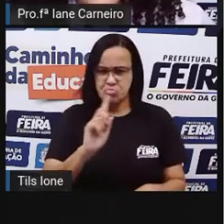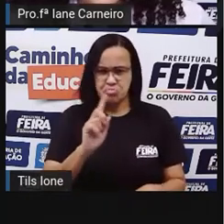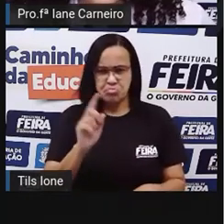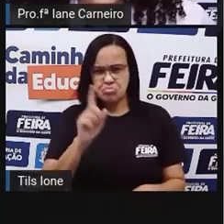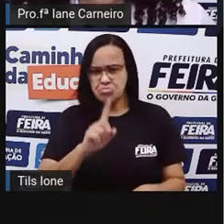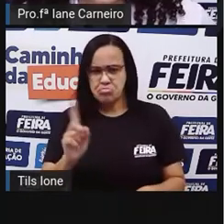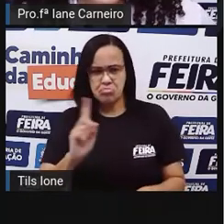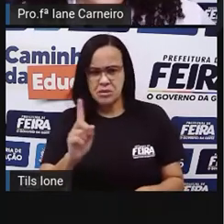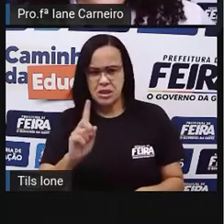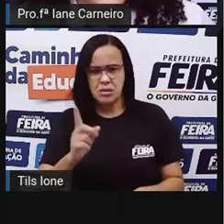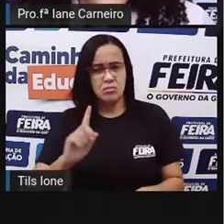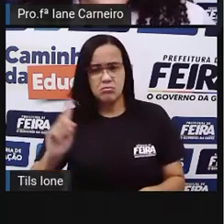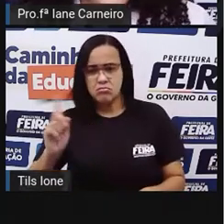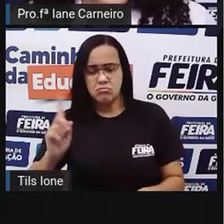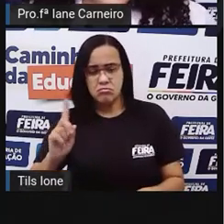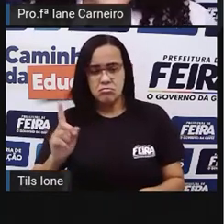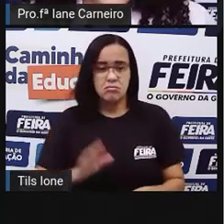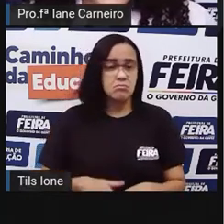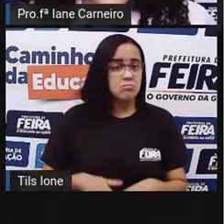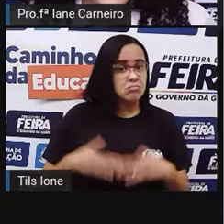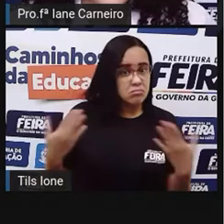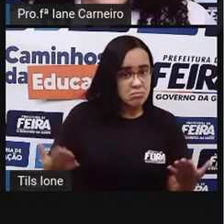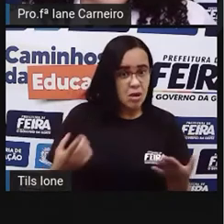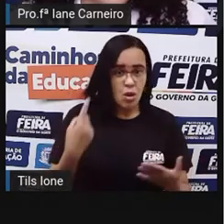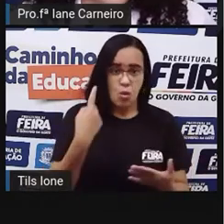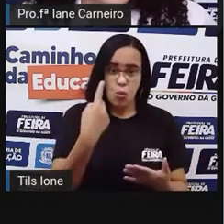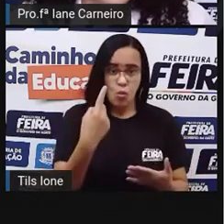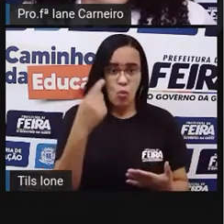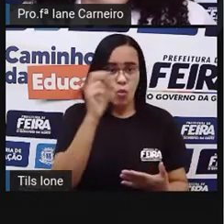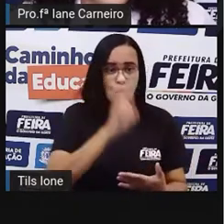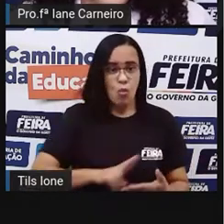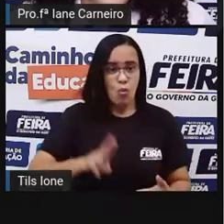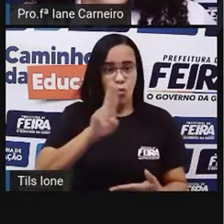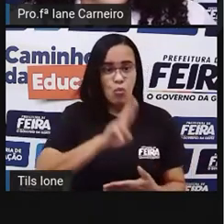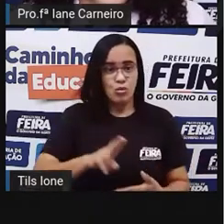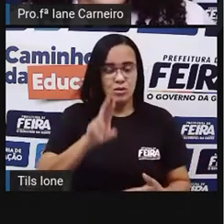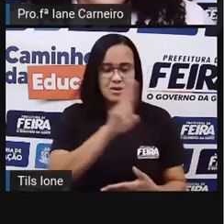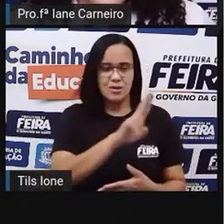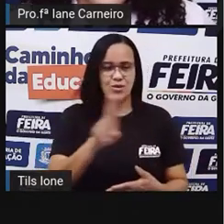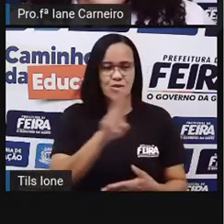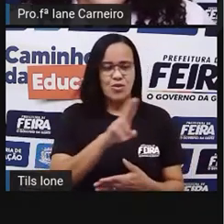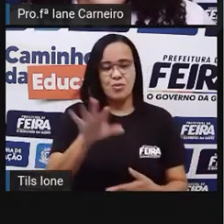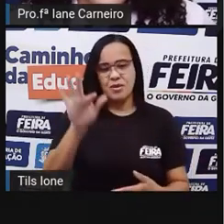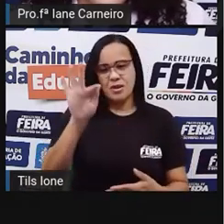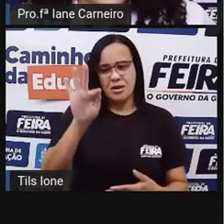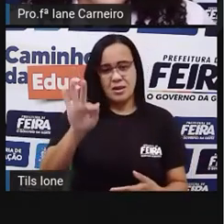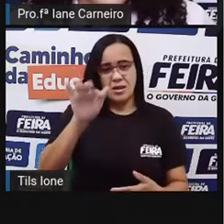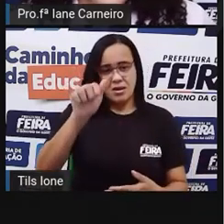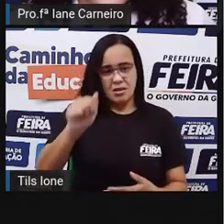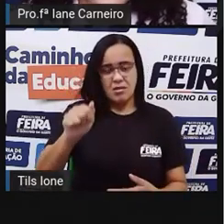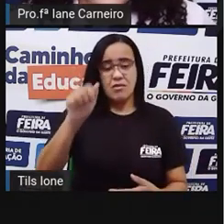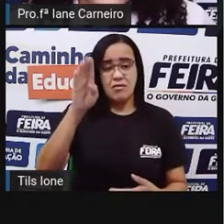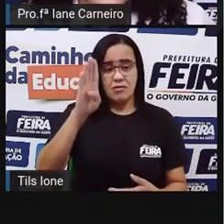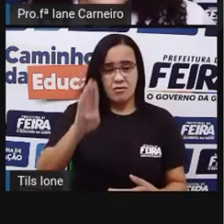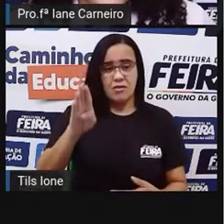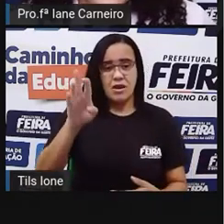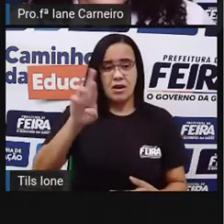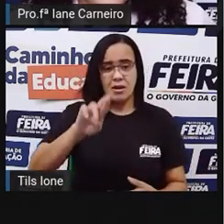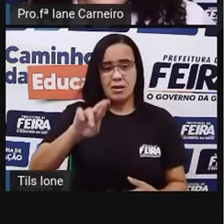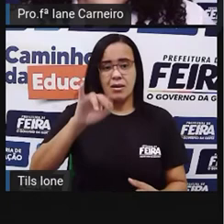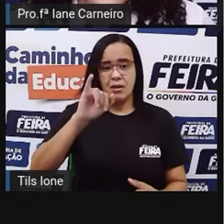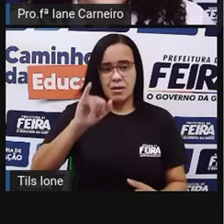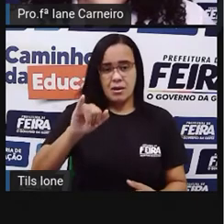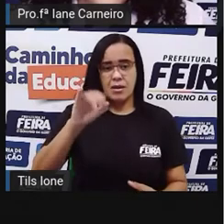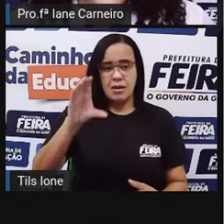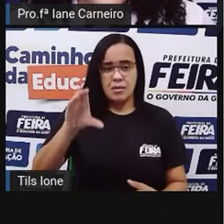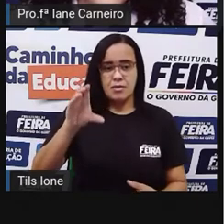também não e também não. Então, esse aqui ó, é Fabrício. Já vou colocar aqui o nome dele, ó. Deixa eu botar outra cor, né? Para